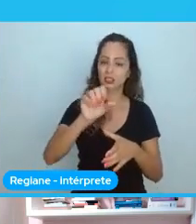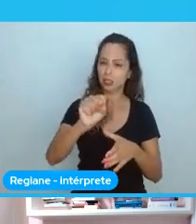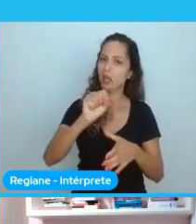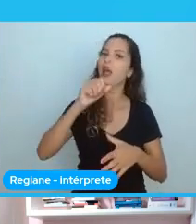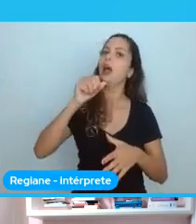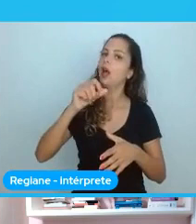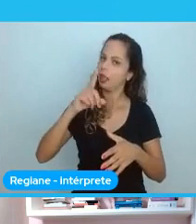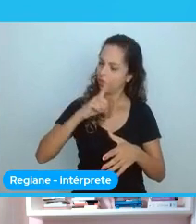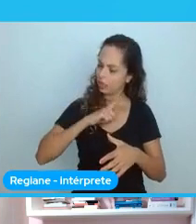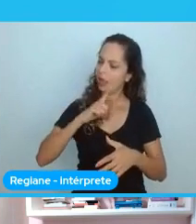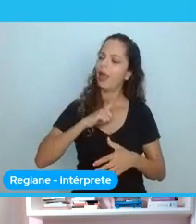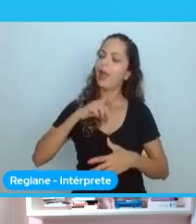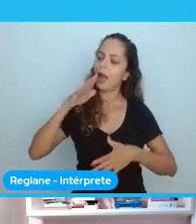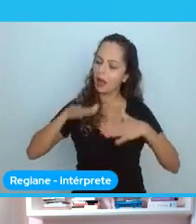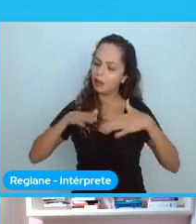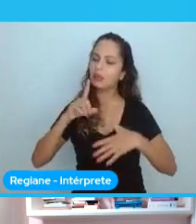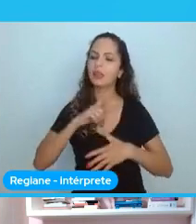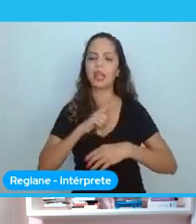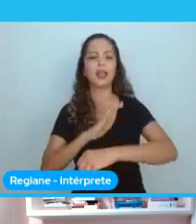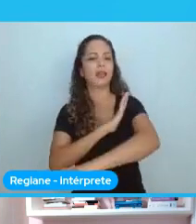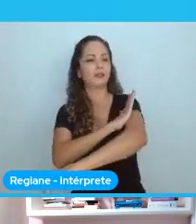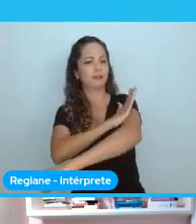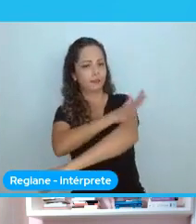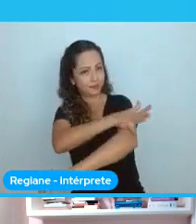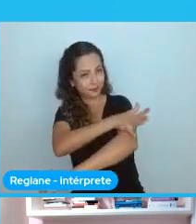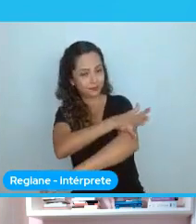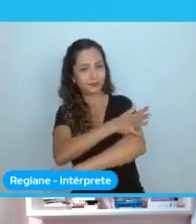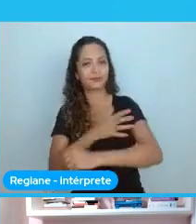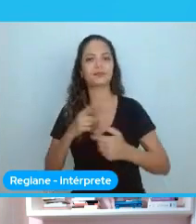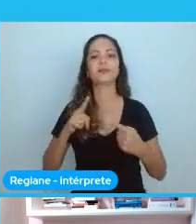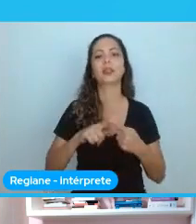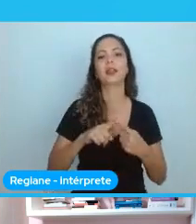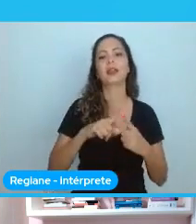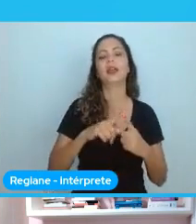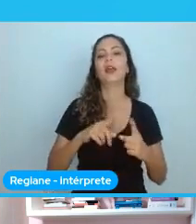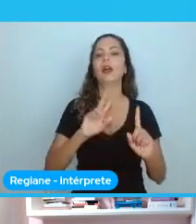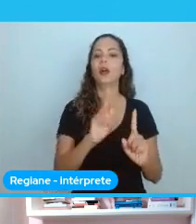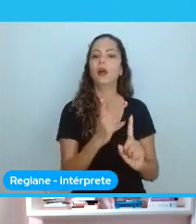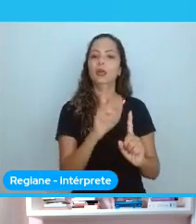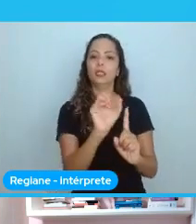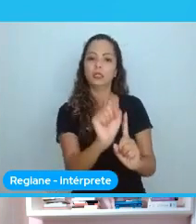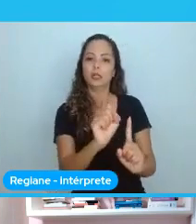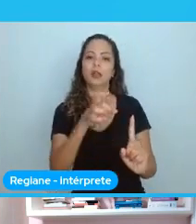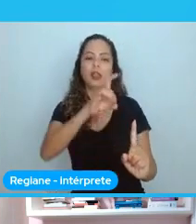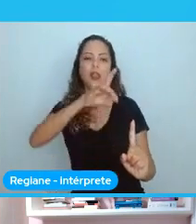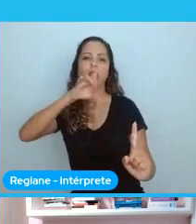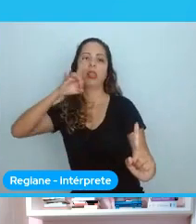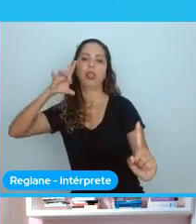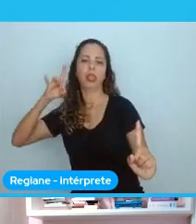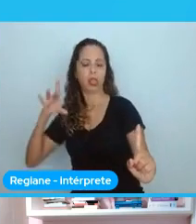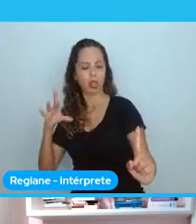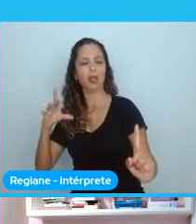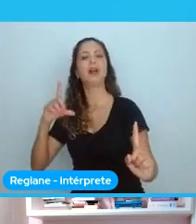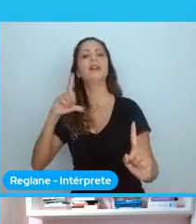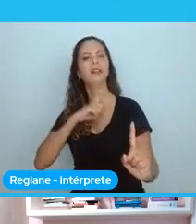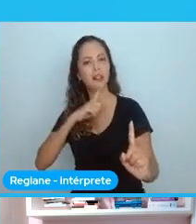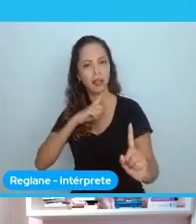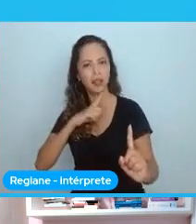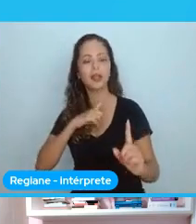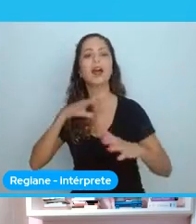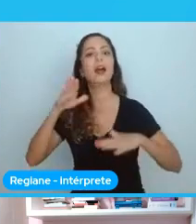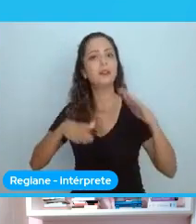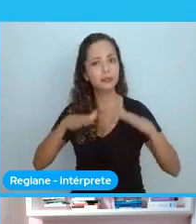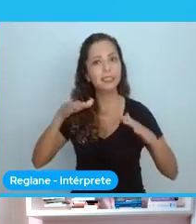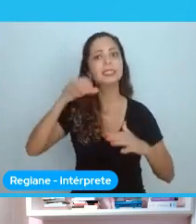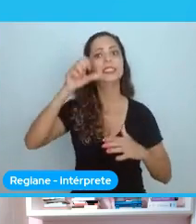cometer um ato de transfobia, de fazer uma atitude que invisibilize pessoas. E quanto mais rápido eu entender